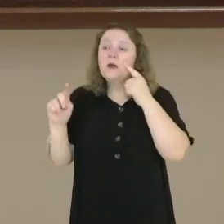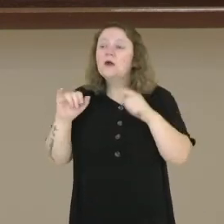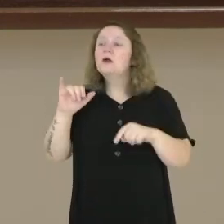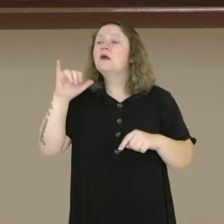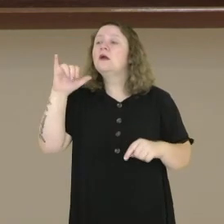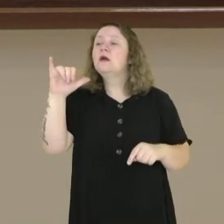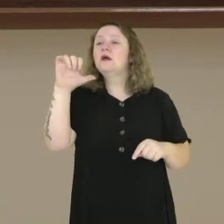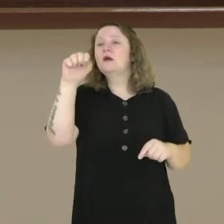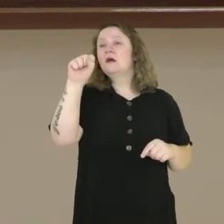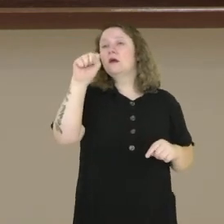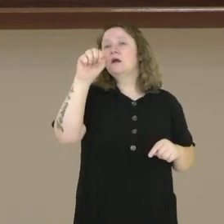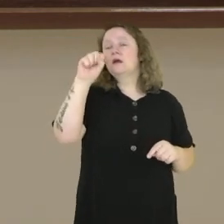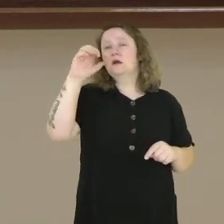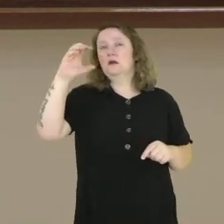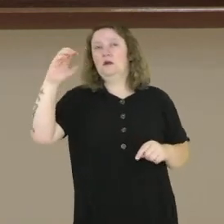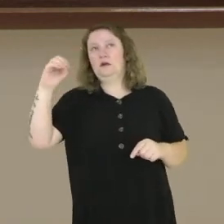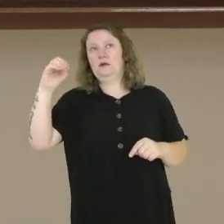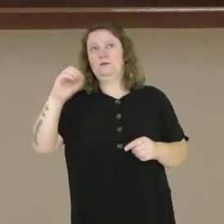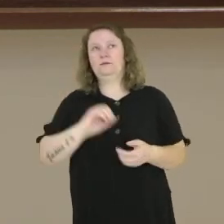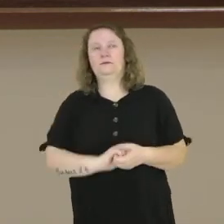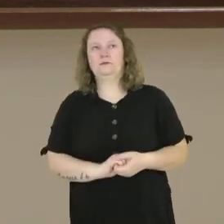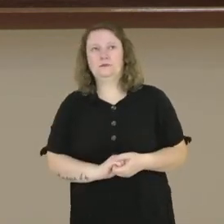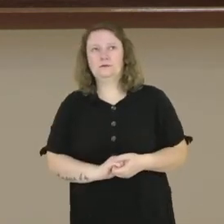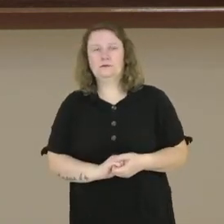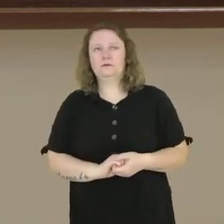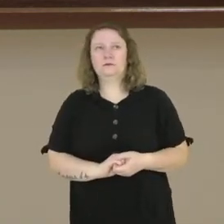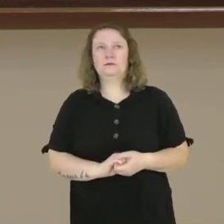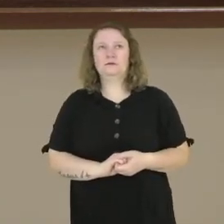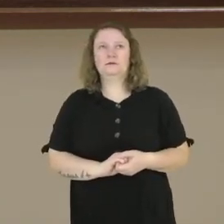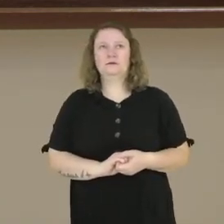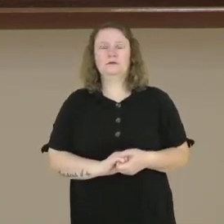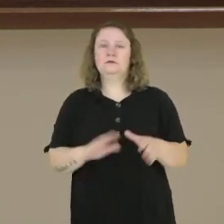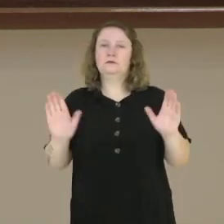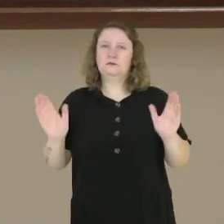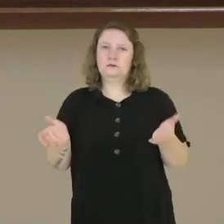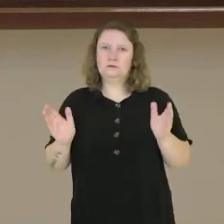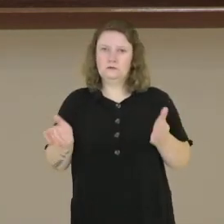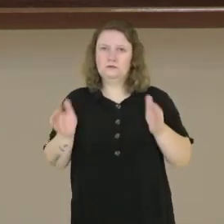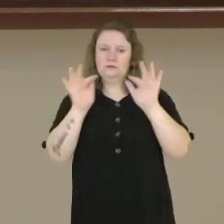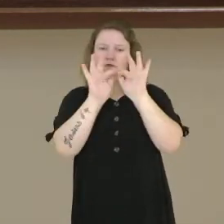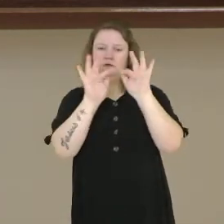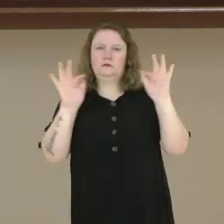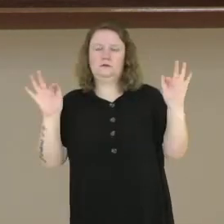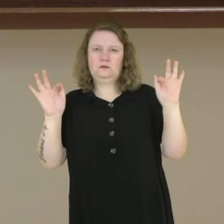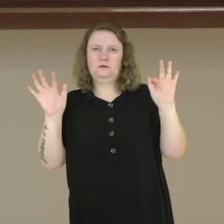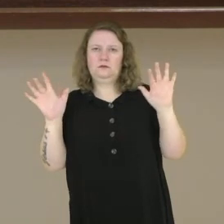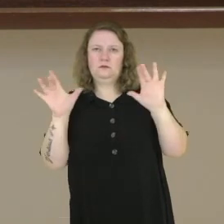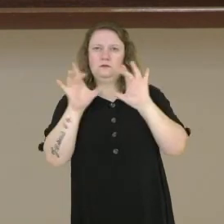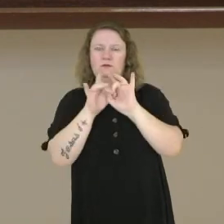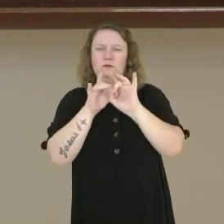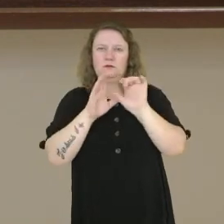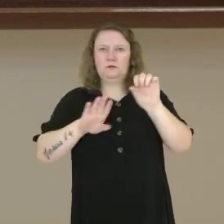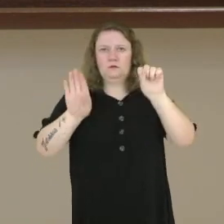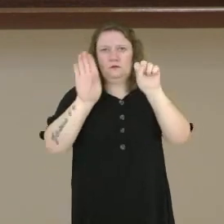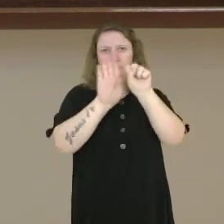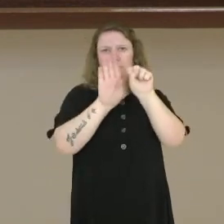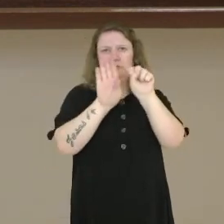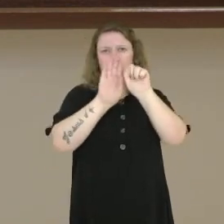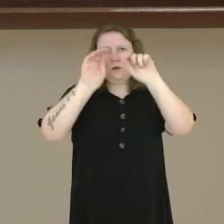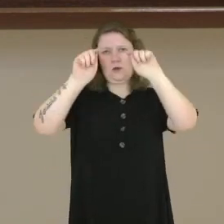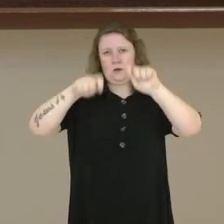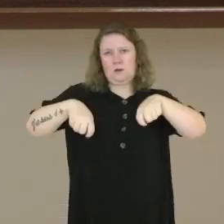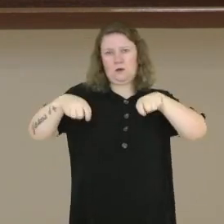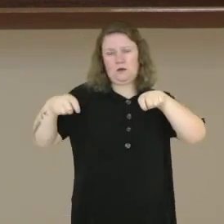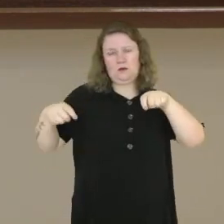Essa oração que a gente comentou ali é uma oração subordinada substantiva porque ela pode ser